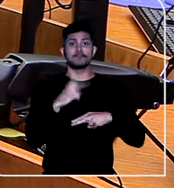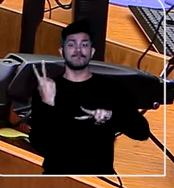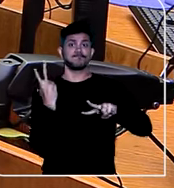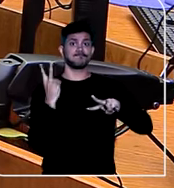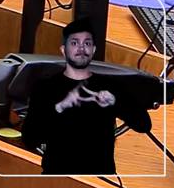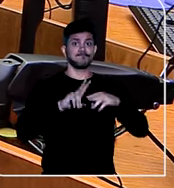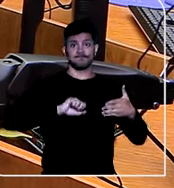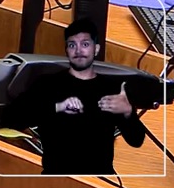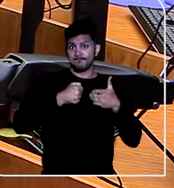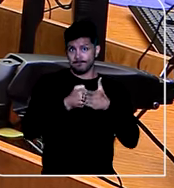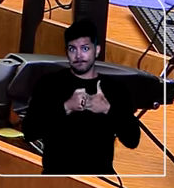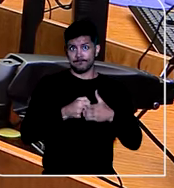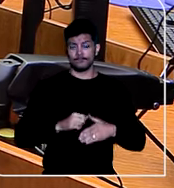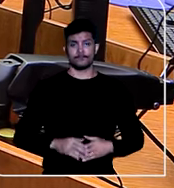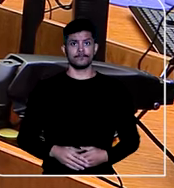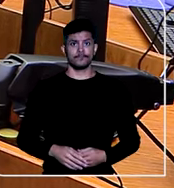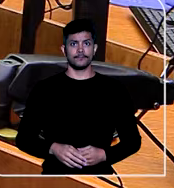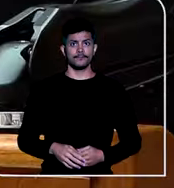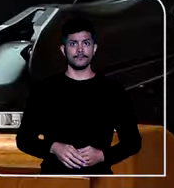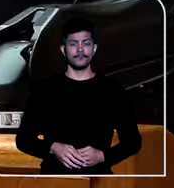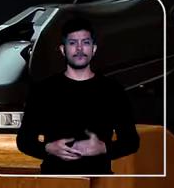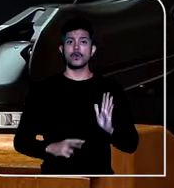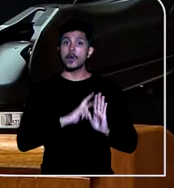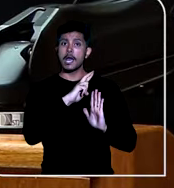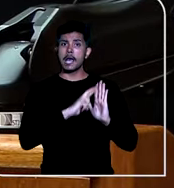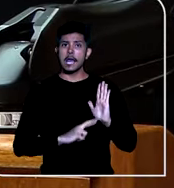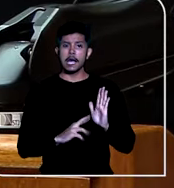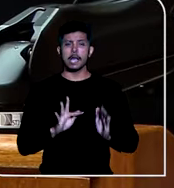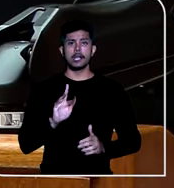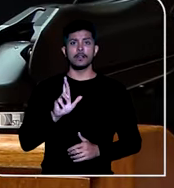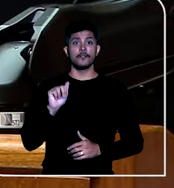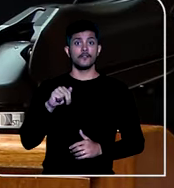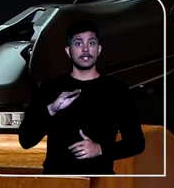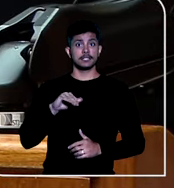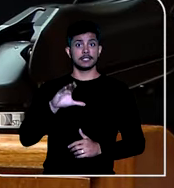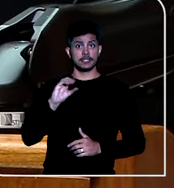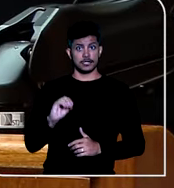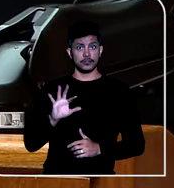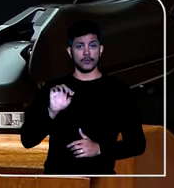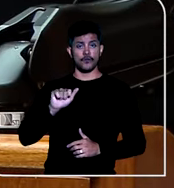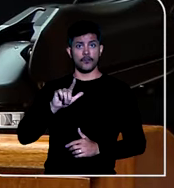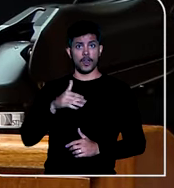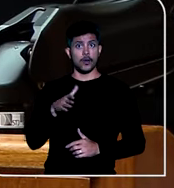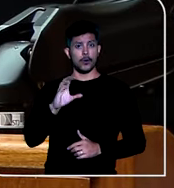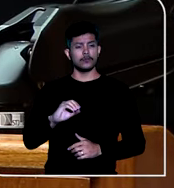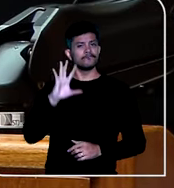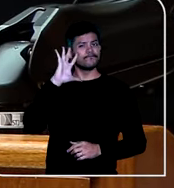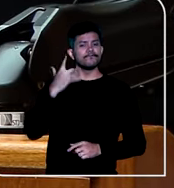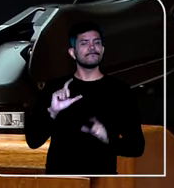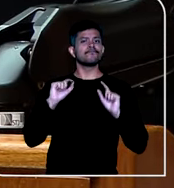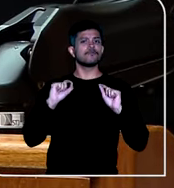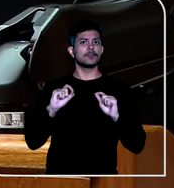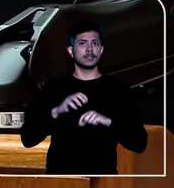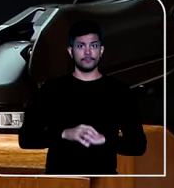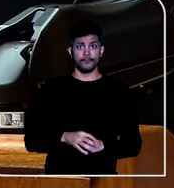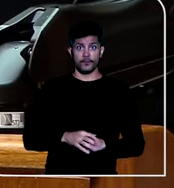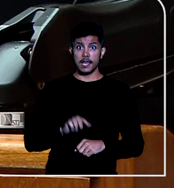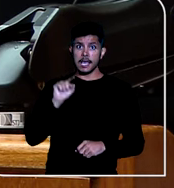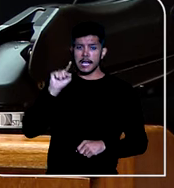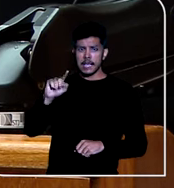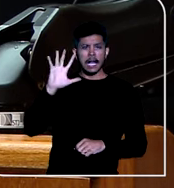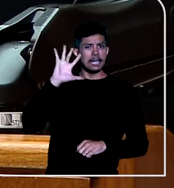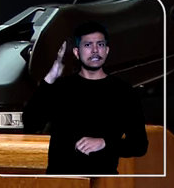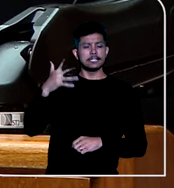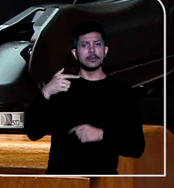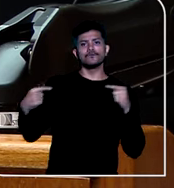fechado para o cumprimento da condenação. O relator ministro Francisco Falcão entendeu que a decisão estrangeira cumpriu os requisitos